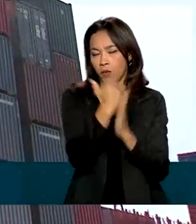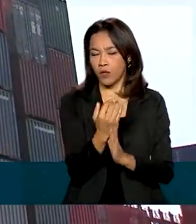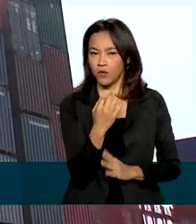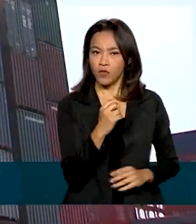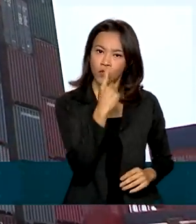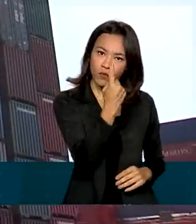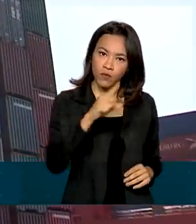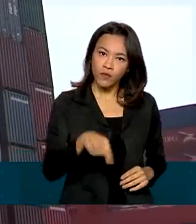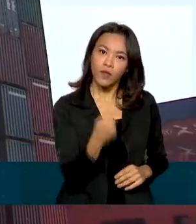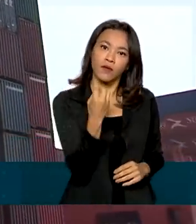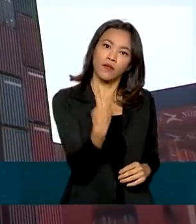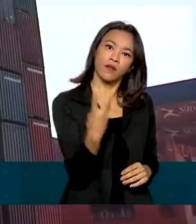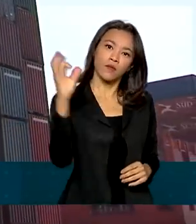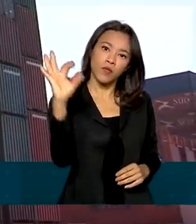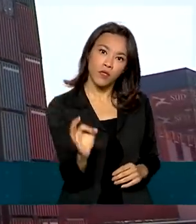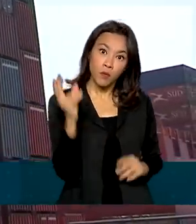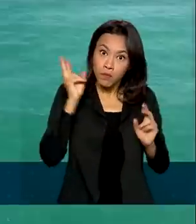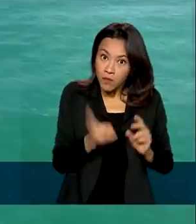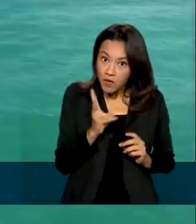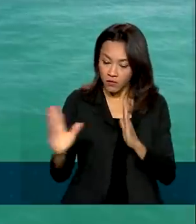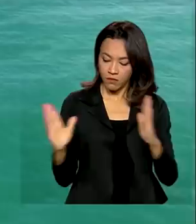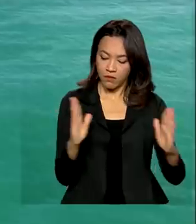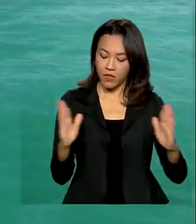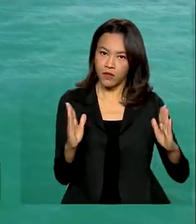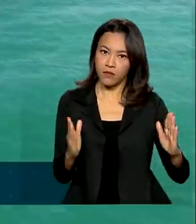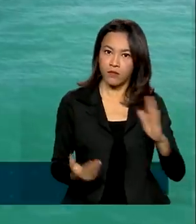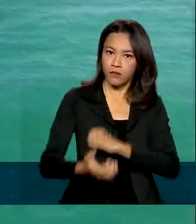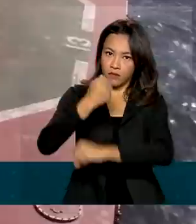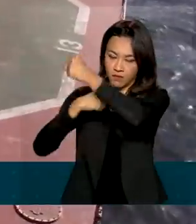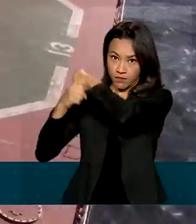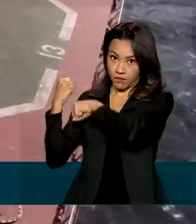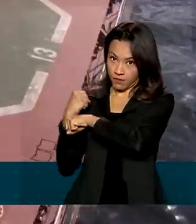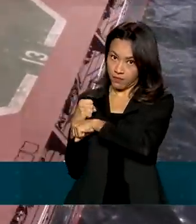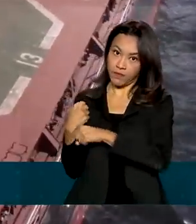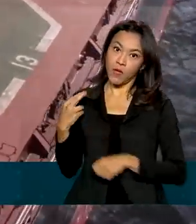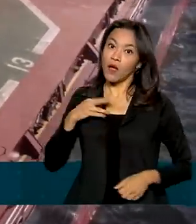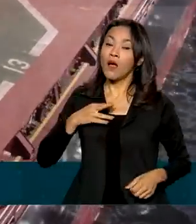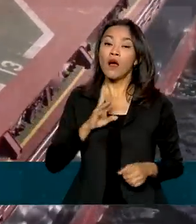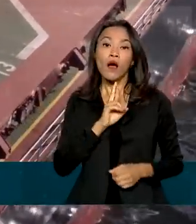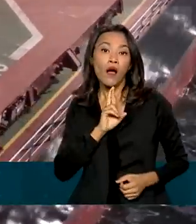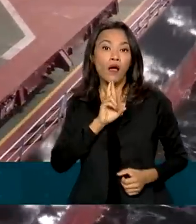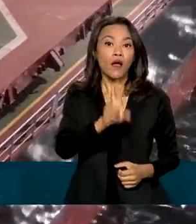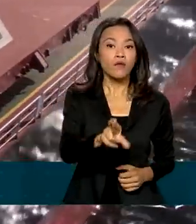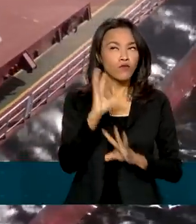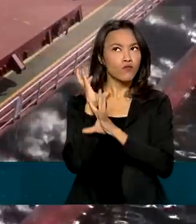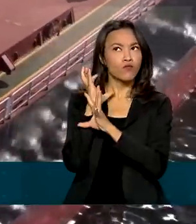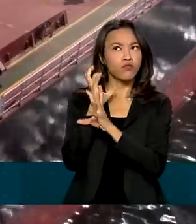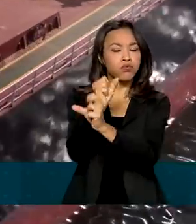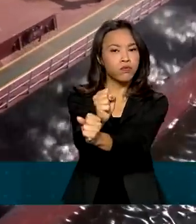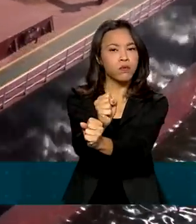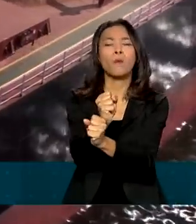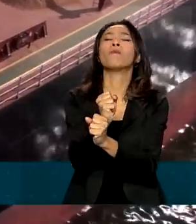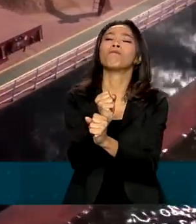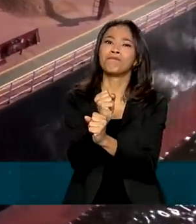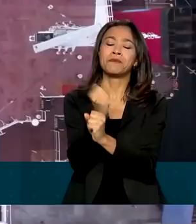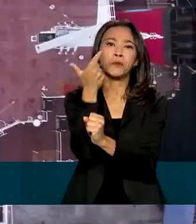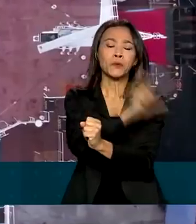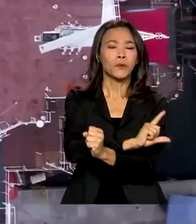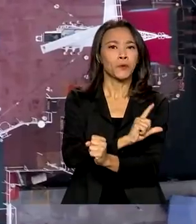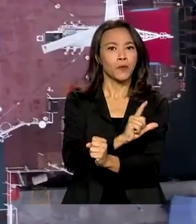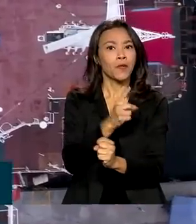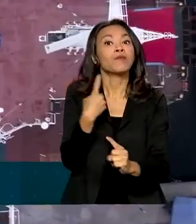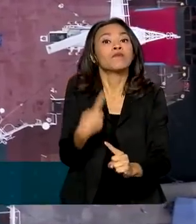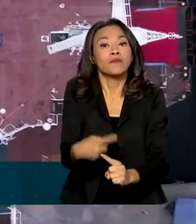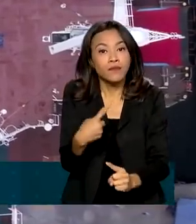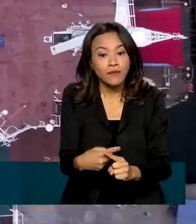% em relação ao mesmo período de 2021. O resultado do acumulado do ano foi atingido graças a